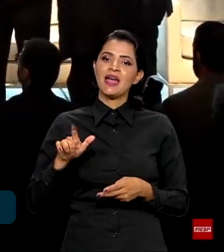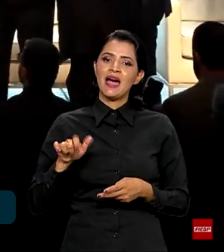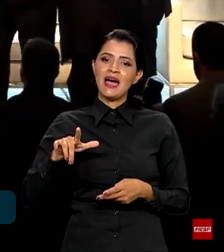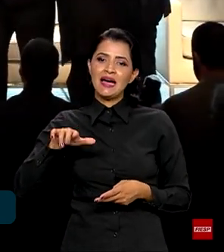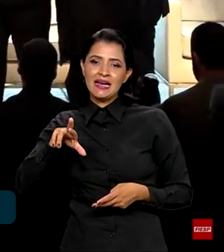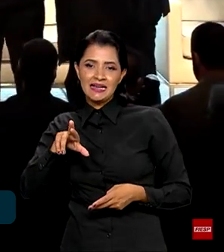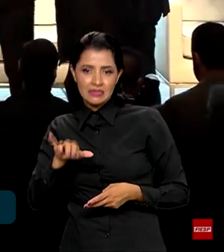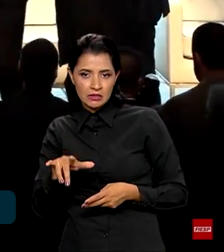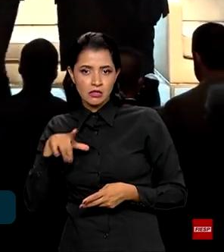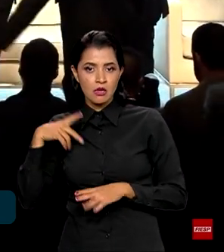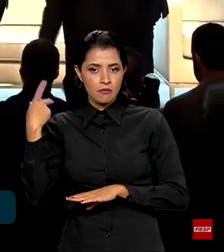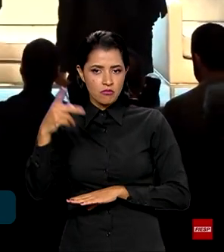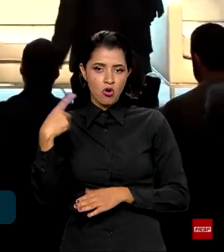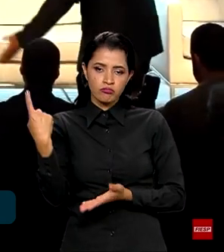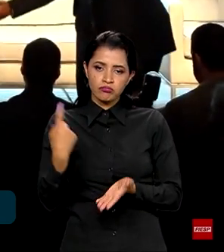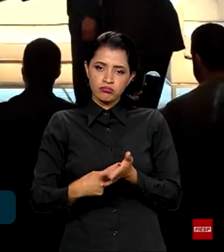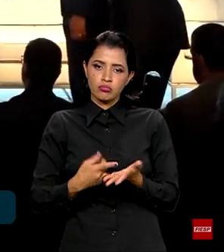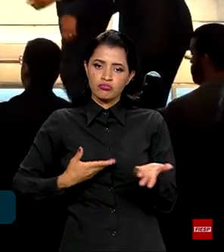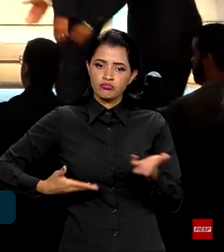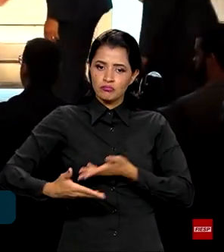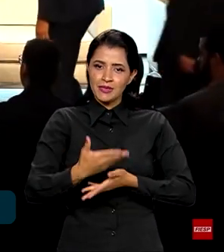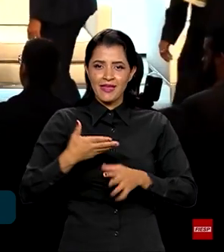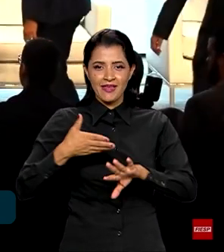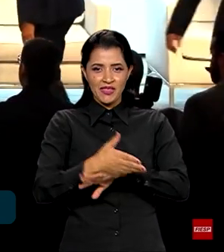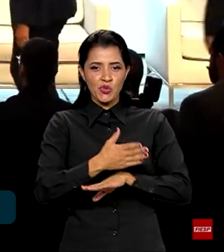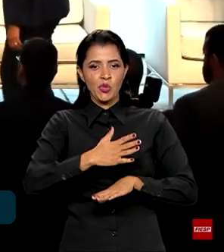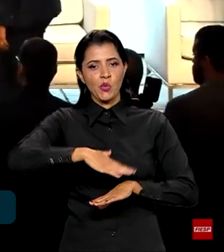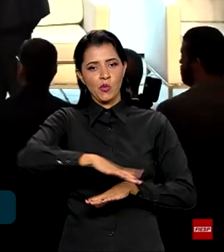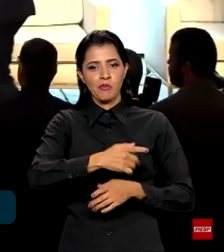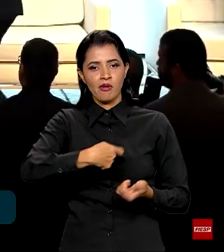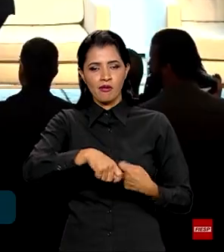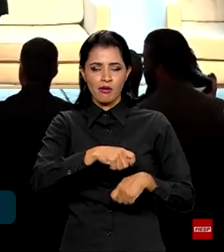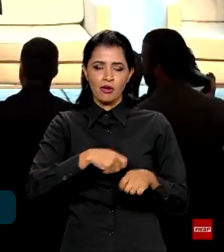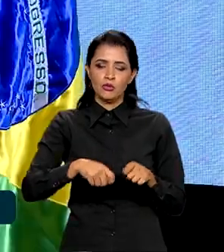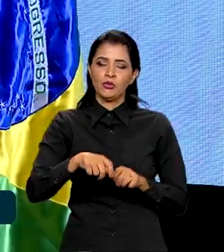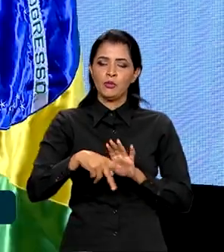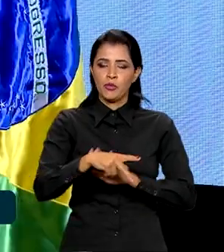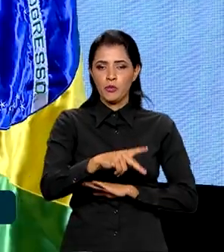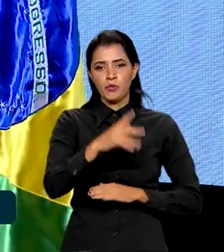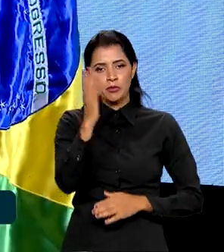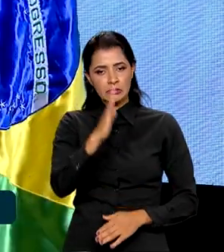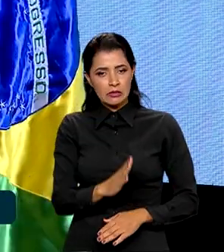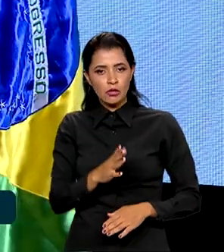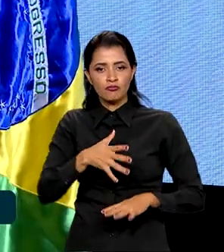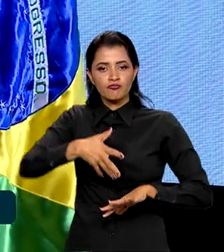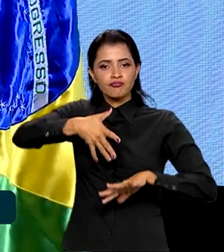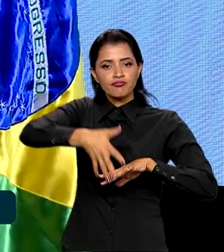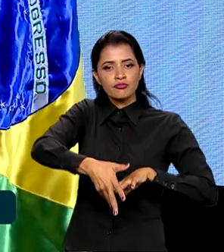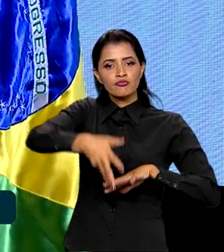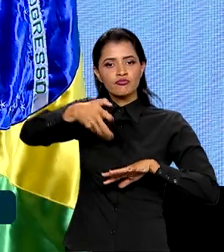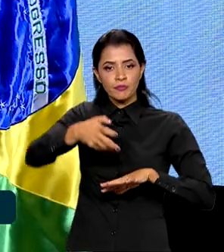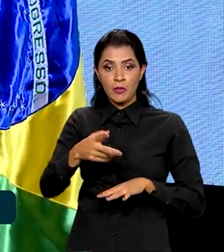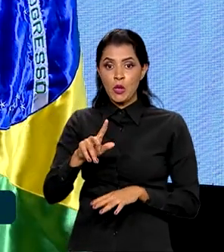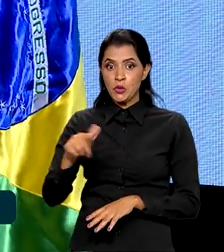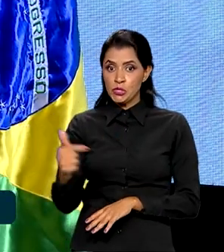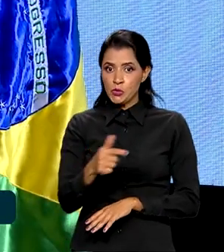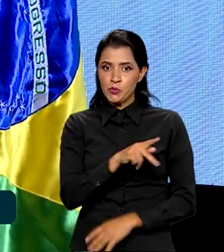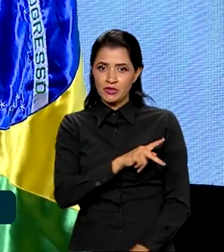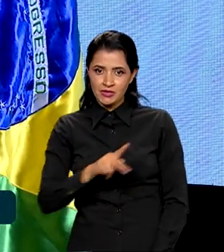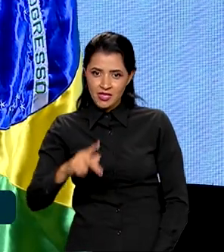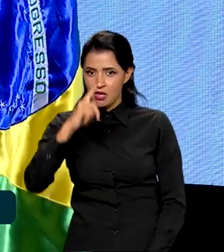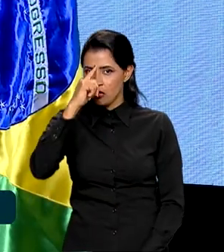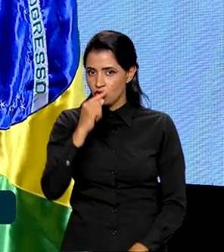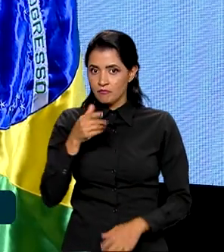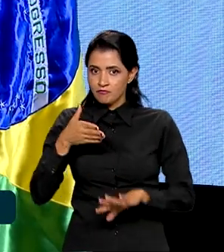ato que marca a entrada dos sauditas no mercado brasileiro de mineração. O vice-presidente Geraldo Alckmin, que participou